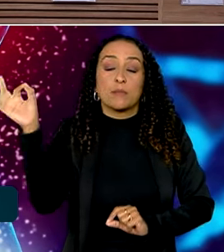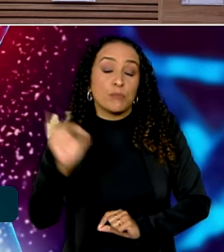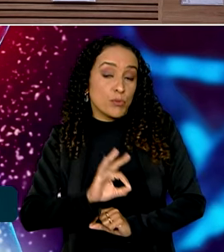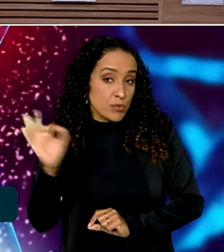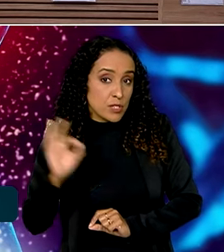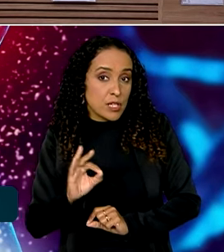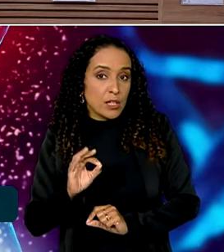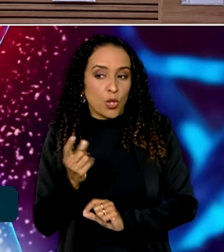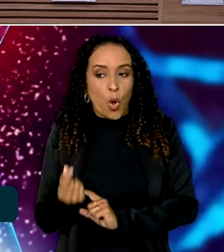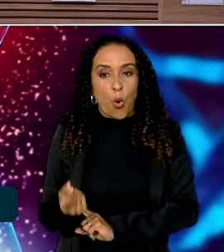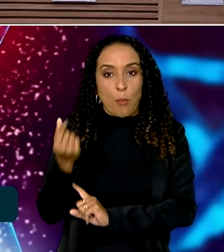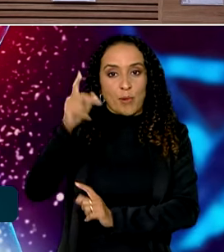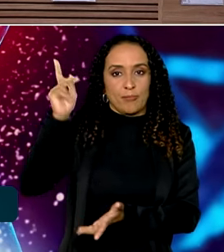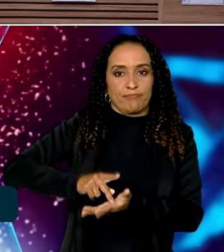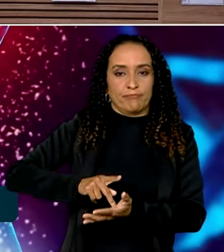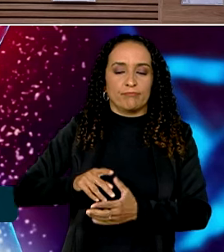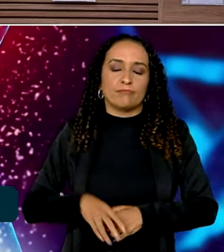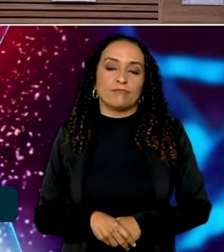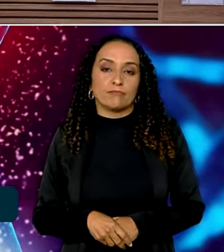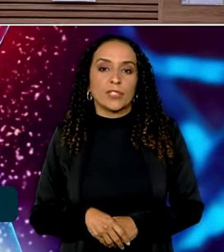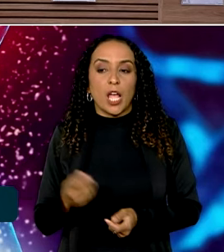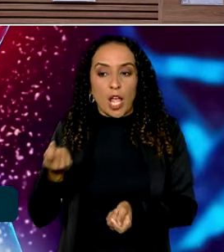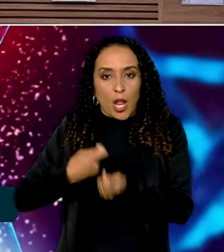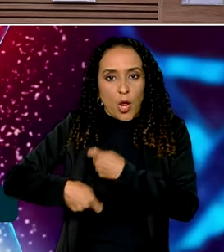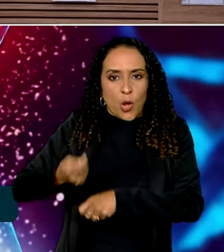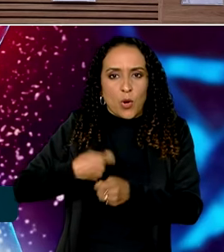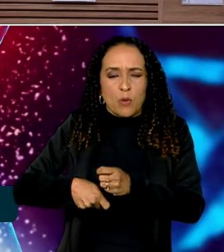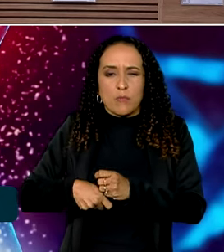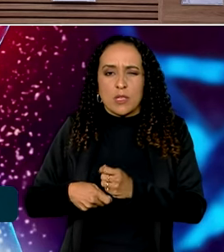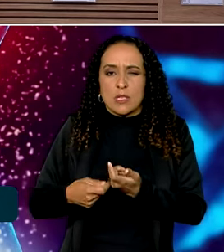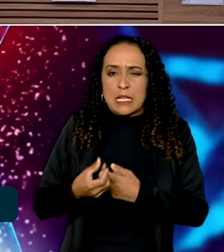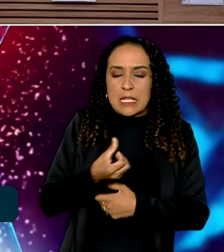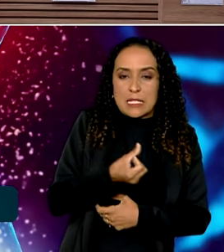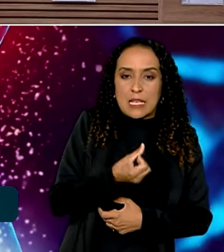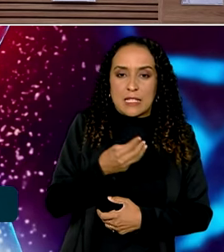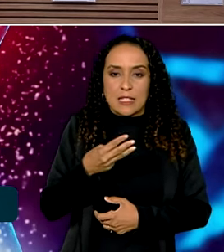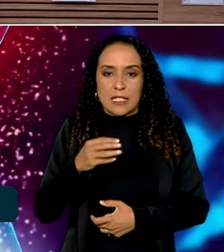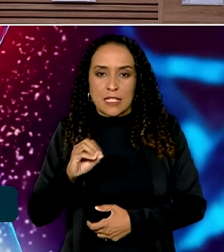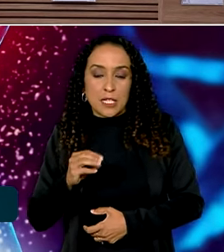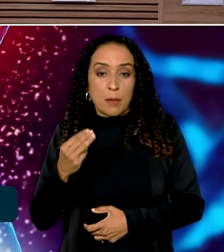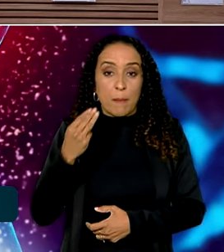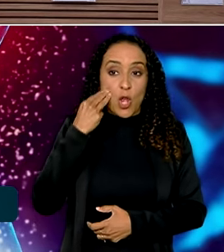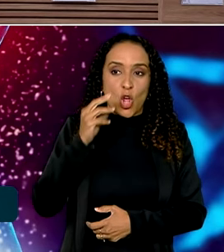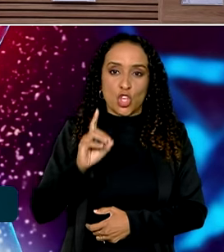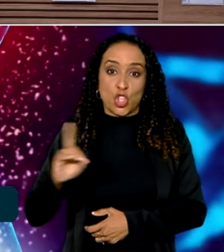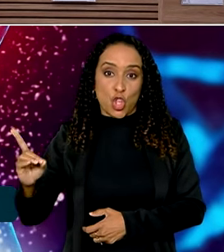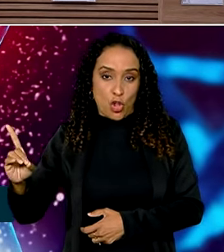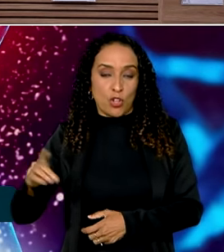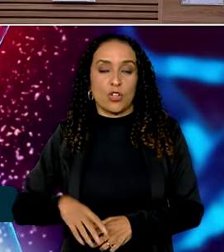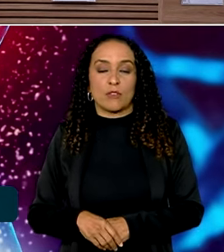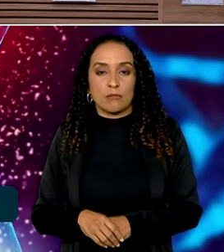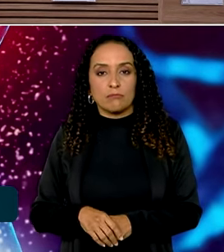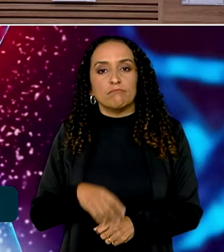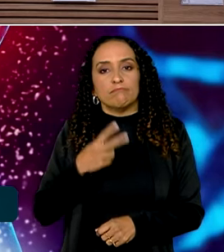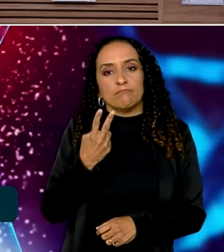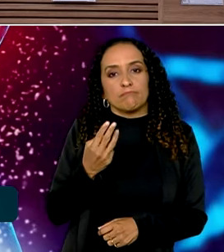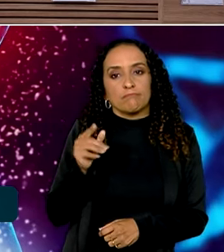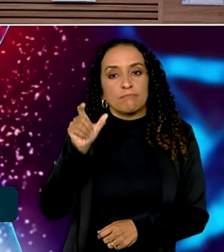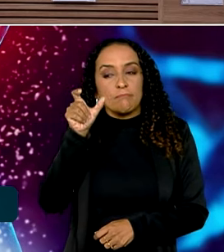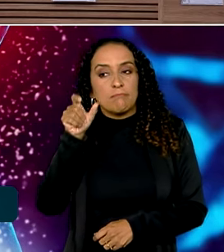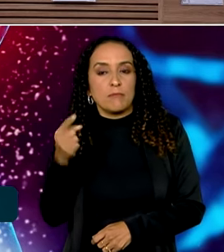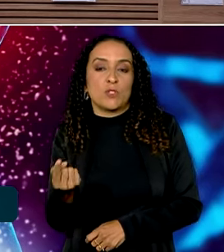o preço original. Uma economia de 630 milhões de dólares e 2 mil